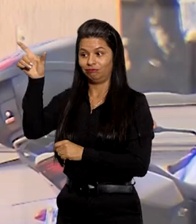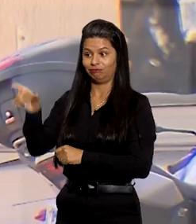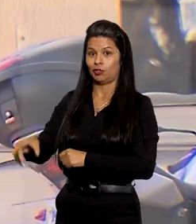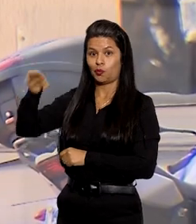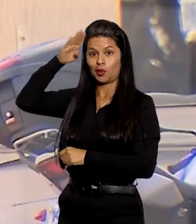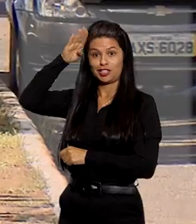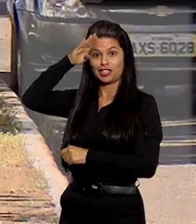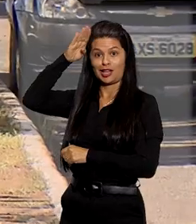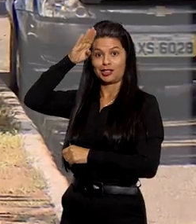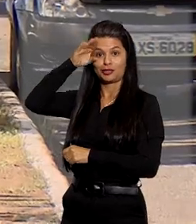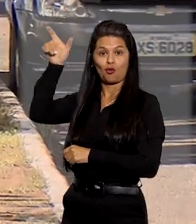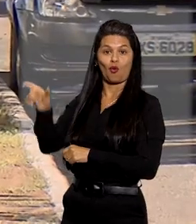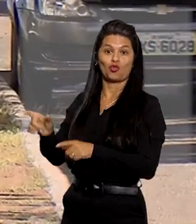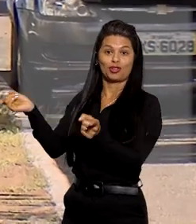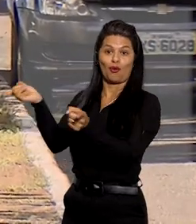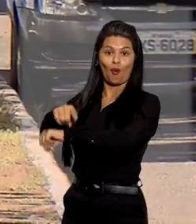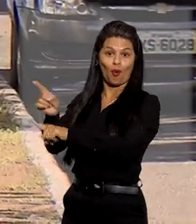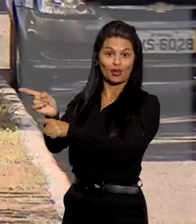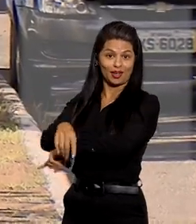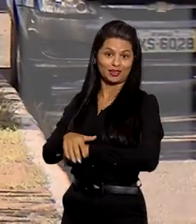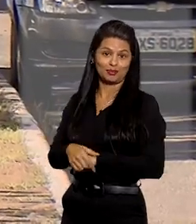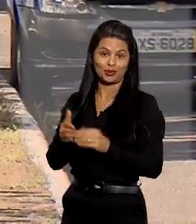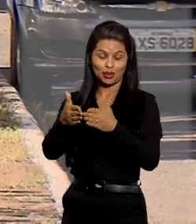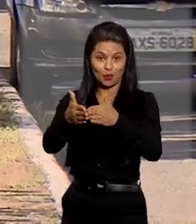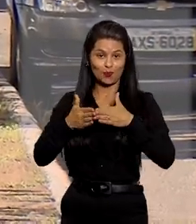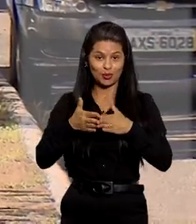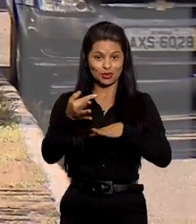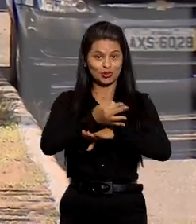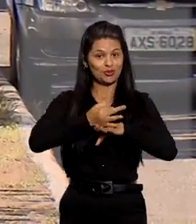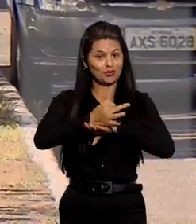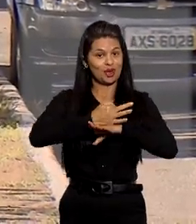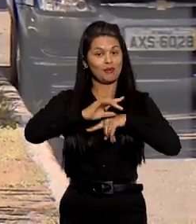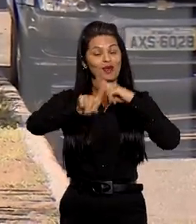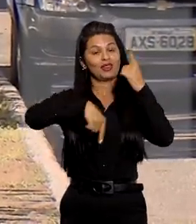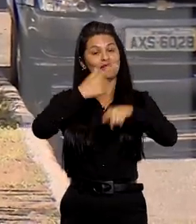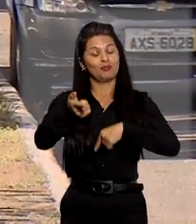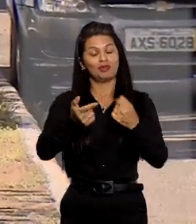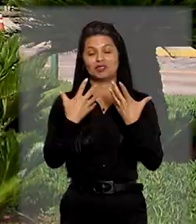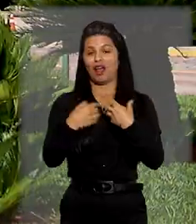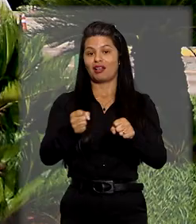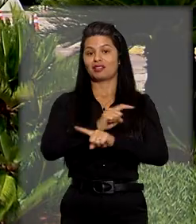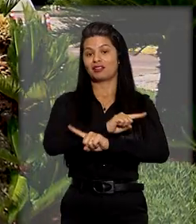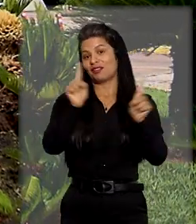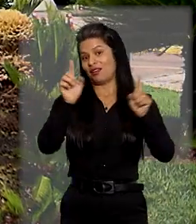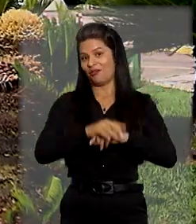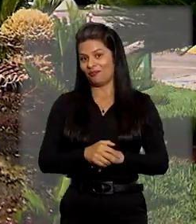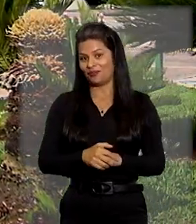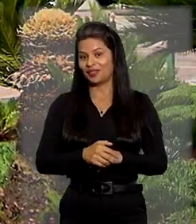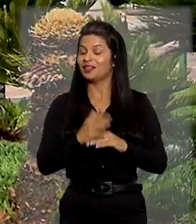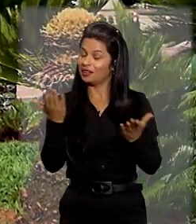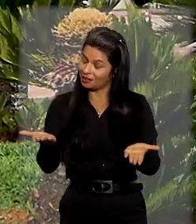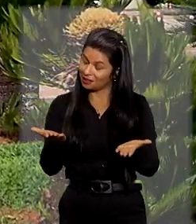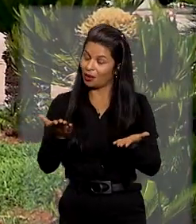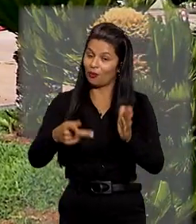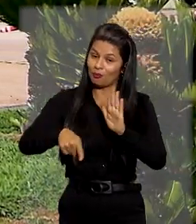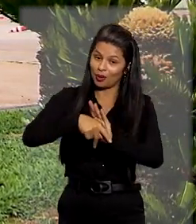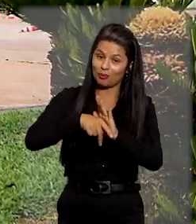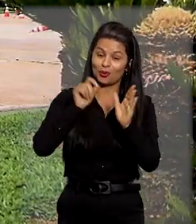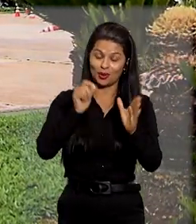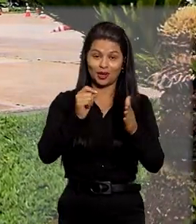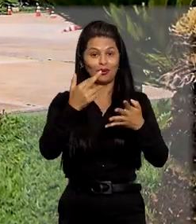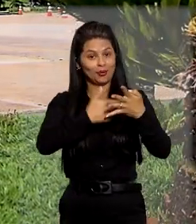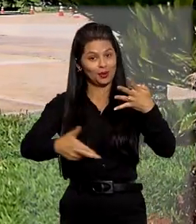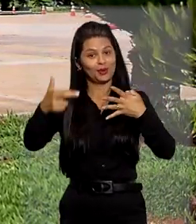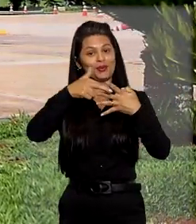conduta contraditória, pois deferiu o pedido de vacância para depois negar os efeitos. Então, a União interpôs